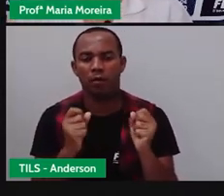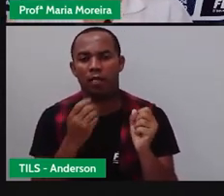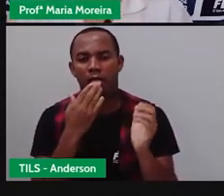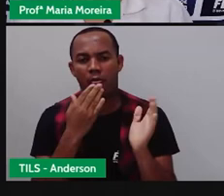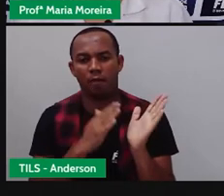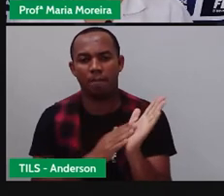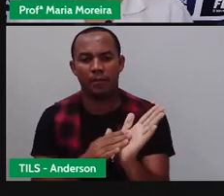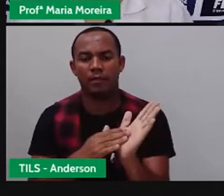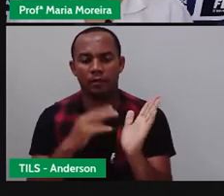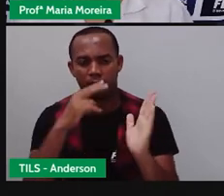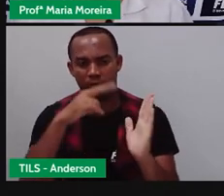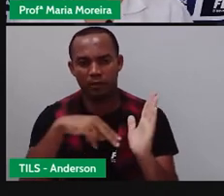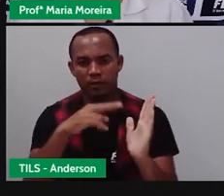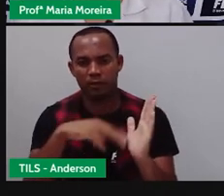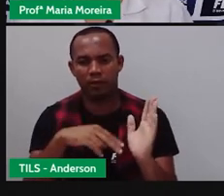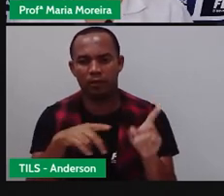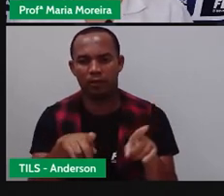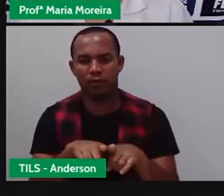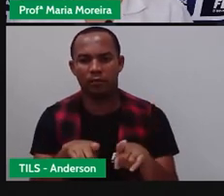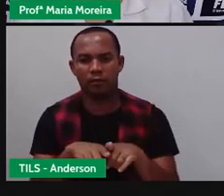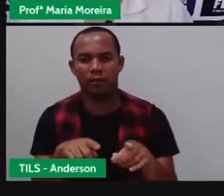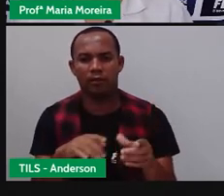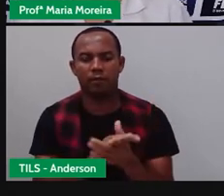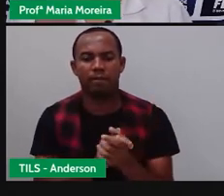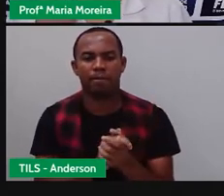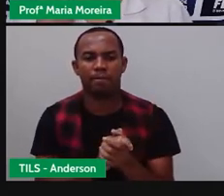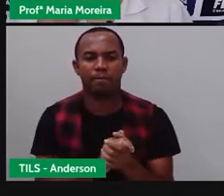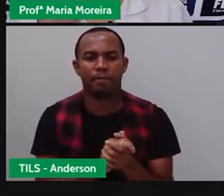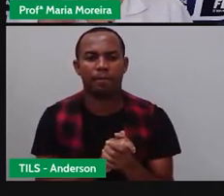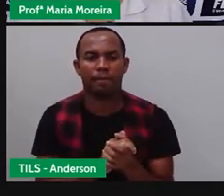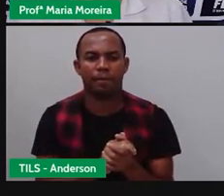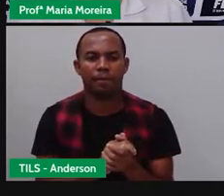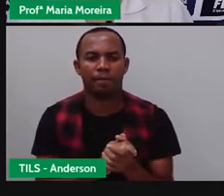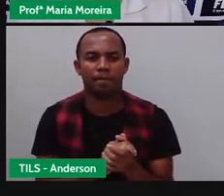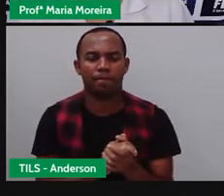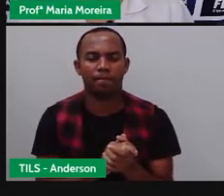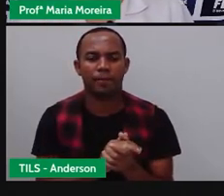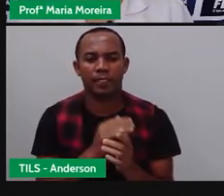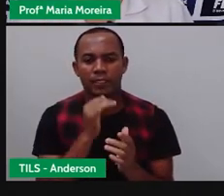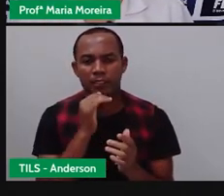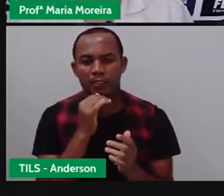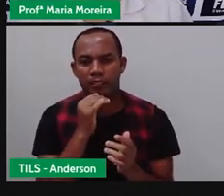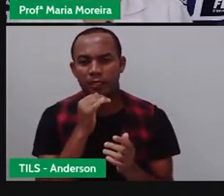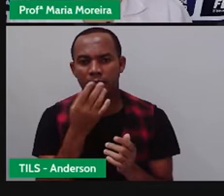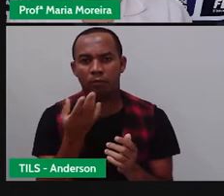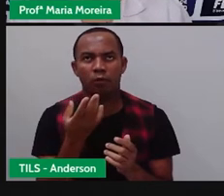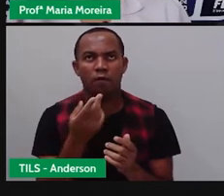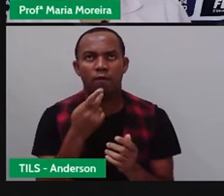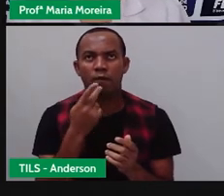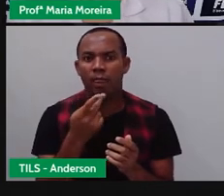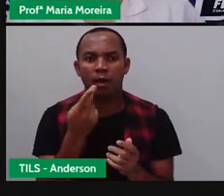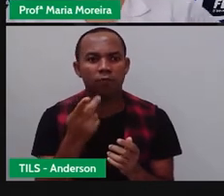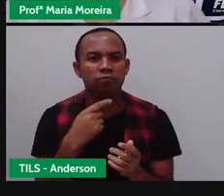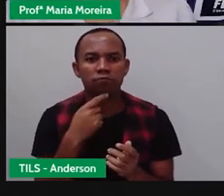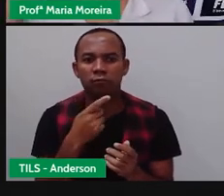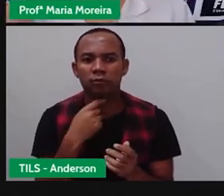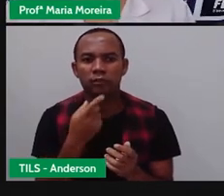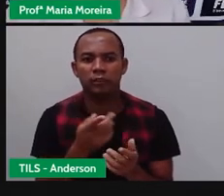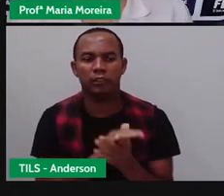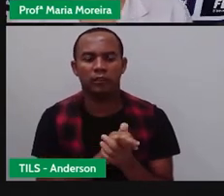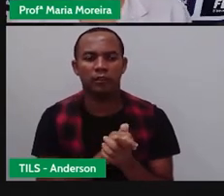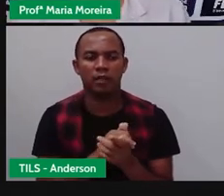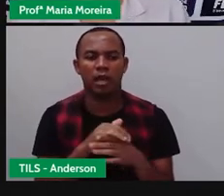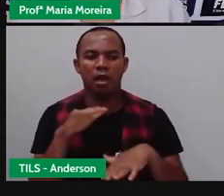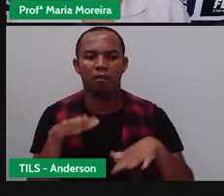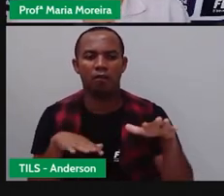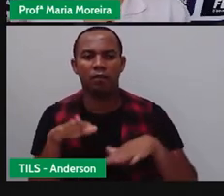leia aquele bilhete, certo? Então, eu estou impossibilitada de falar. Então, por exemplo, provânia. Às vezes eu tô aqui